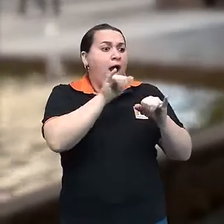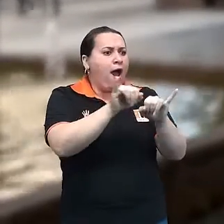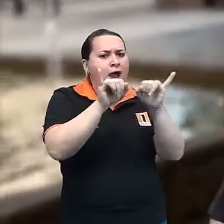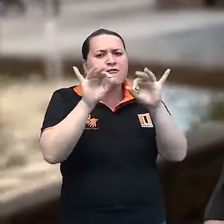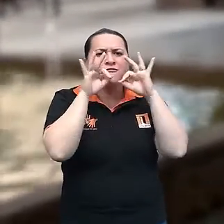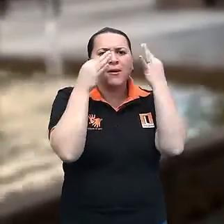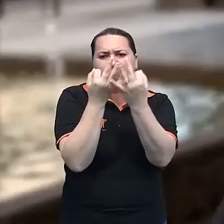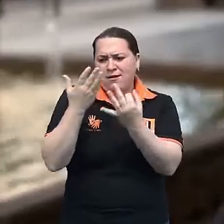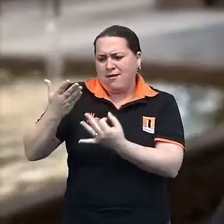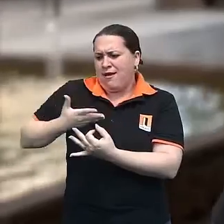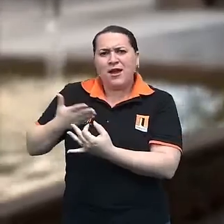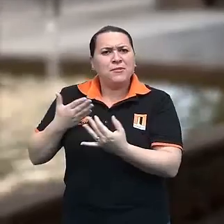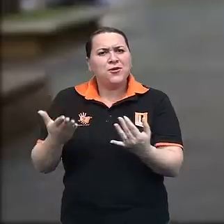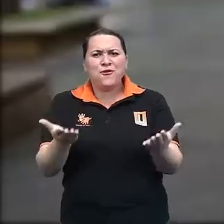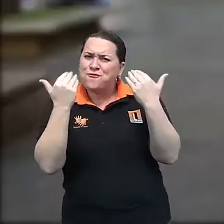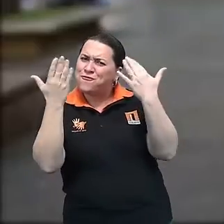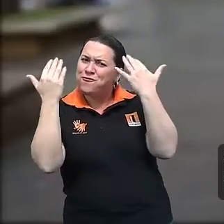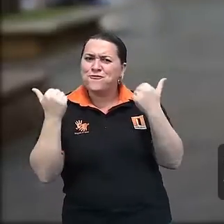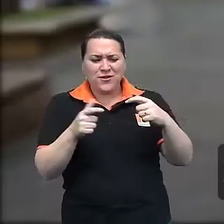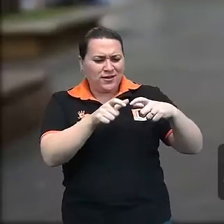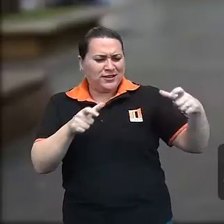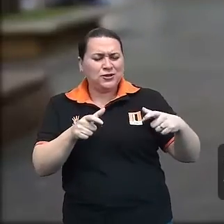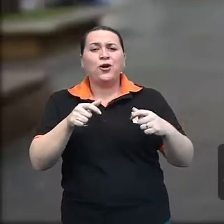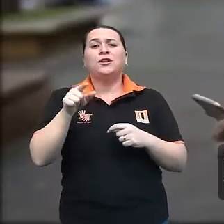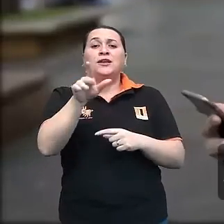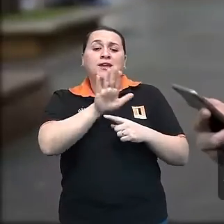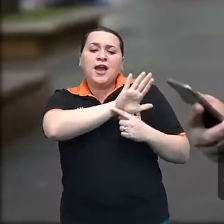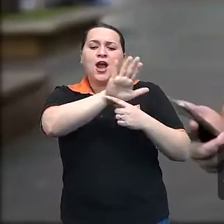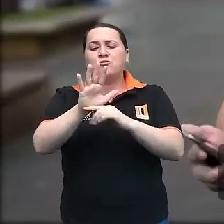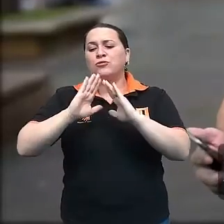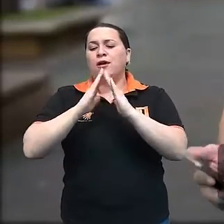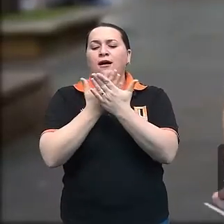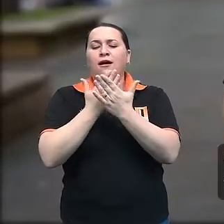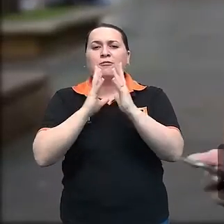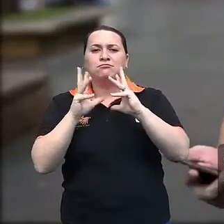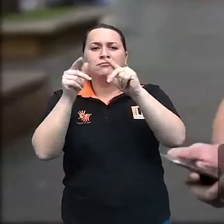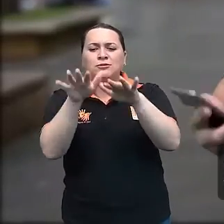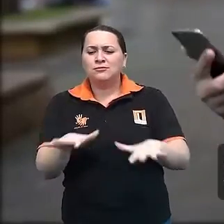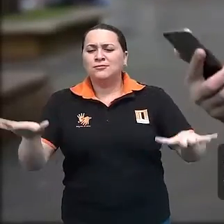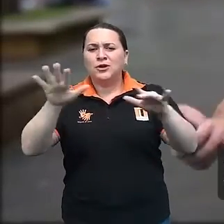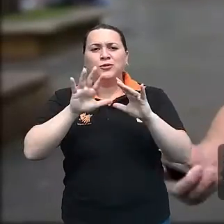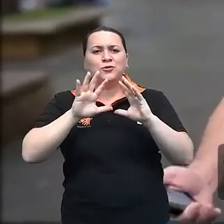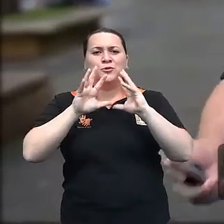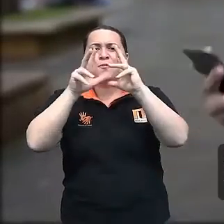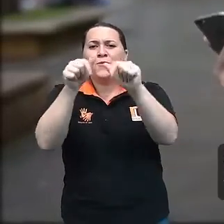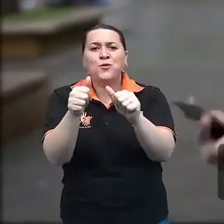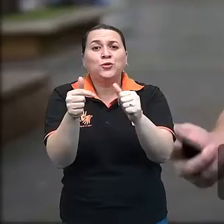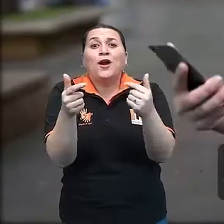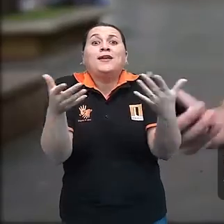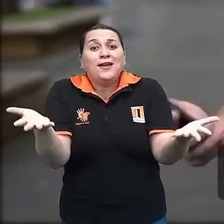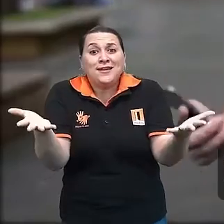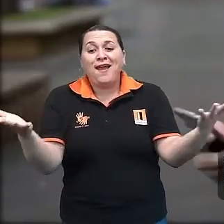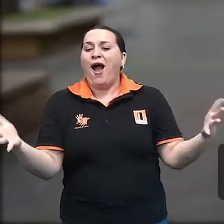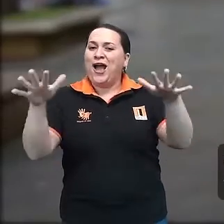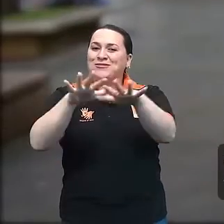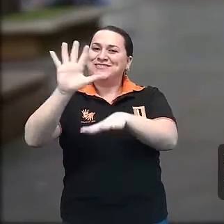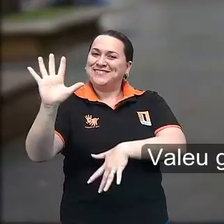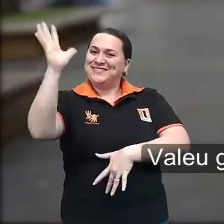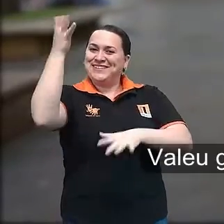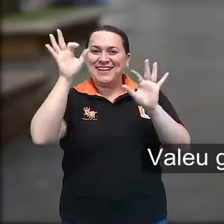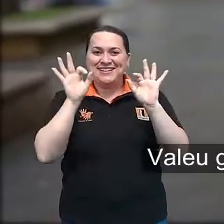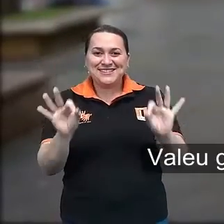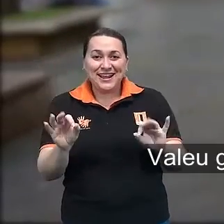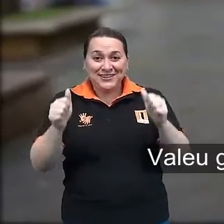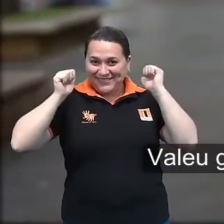para sua família logo por notas e você ajudando sem mundo para todo mundo fazendo a inclusão acontecer